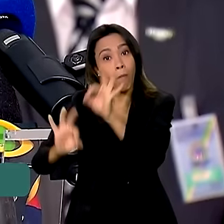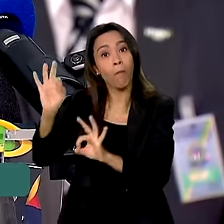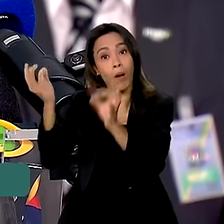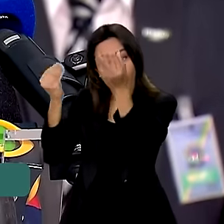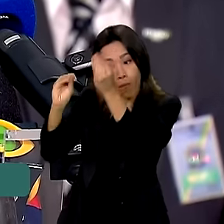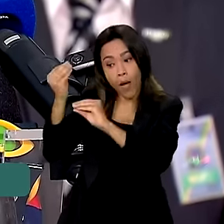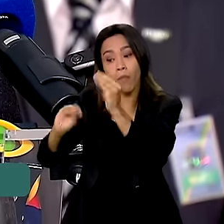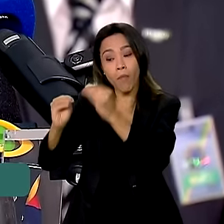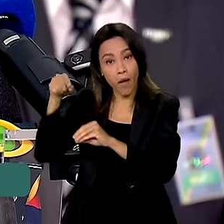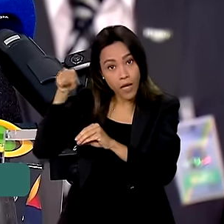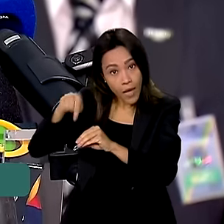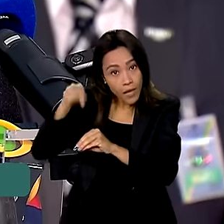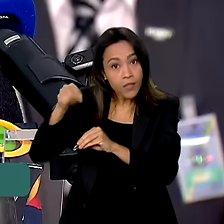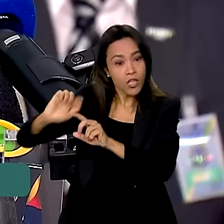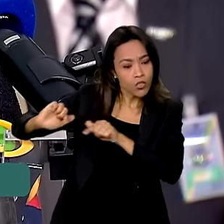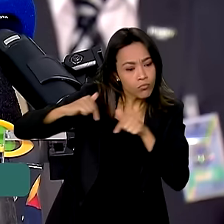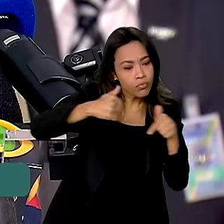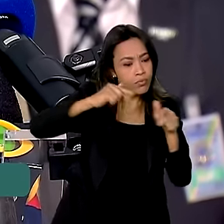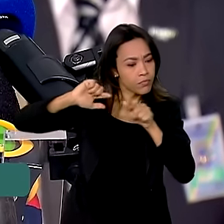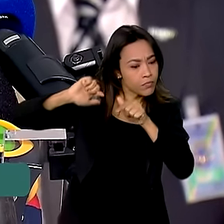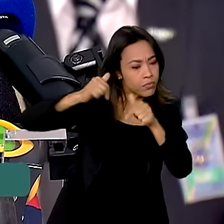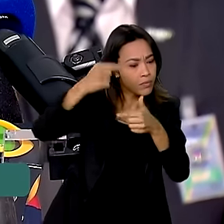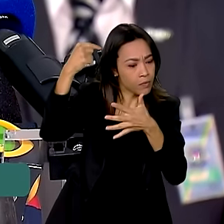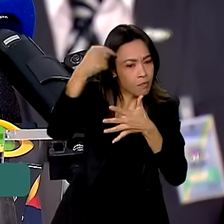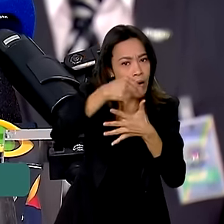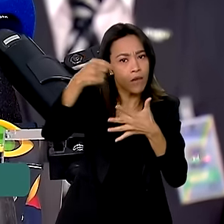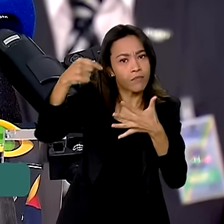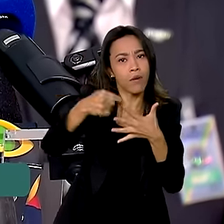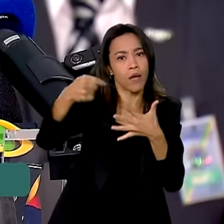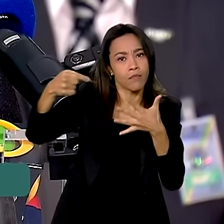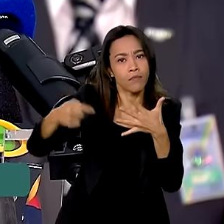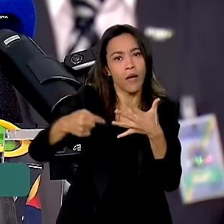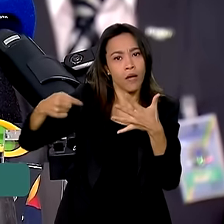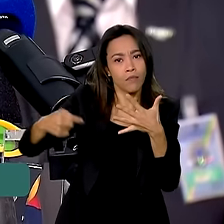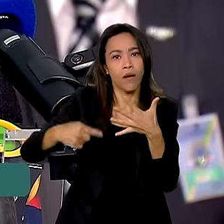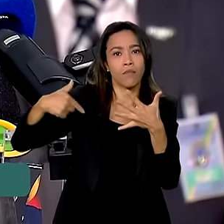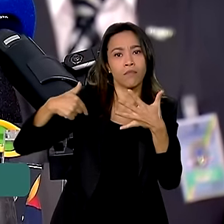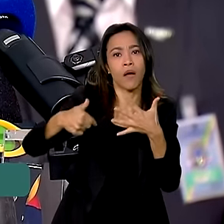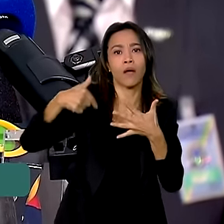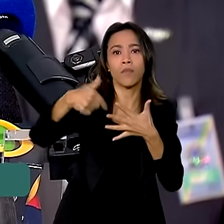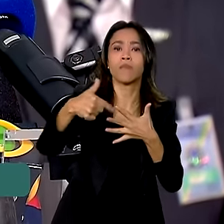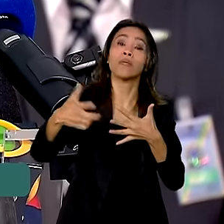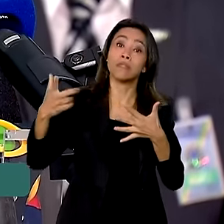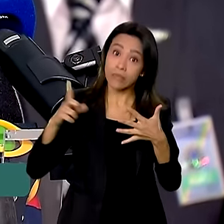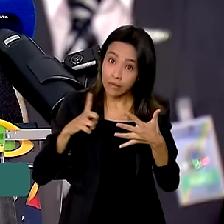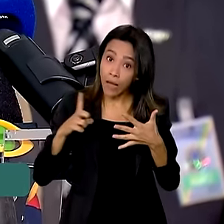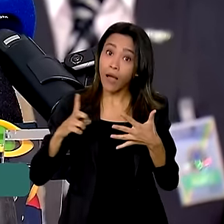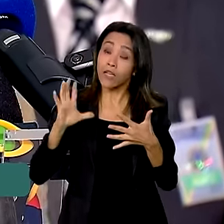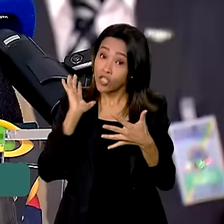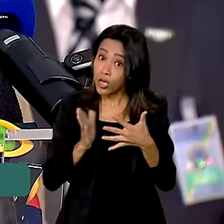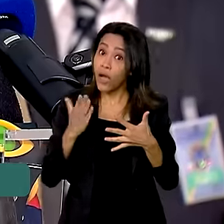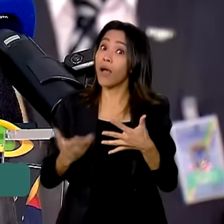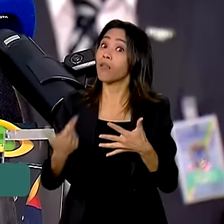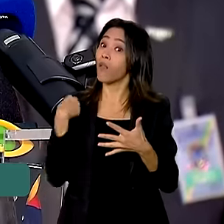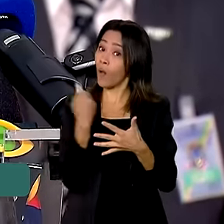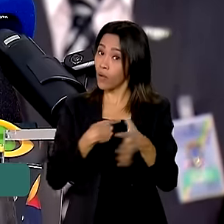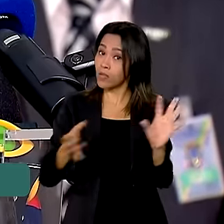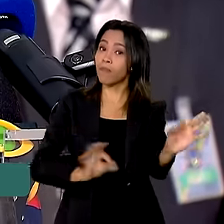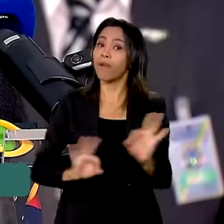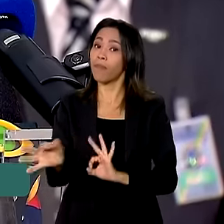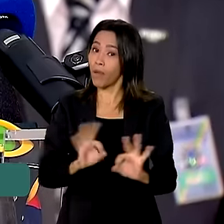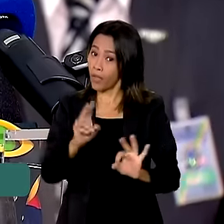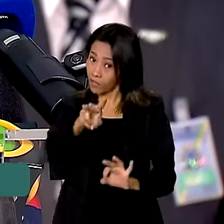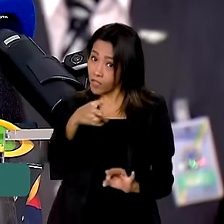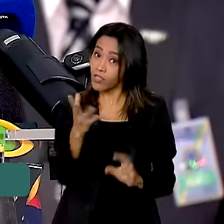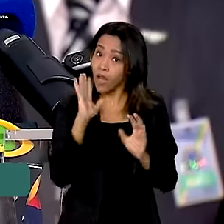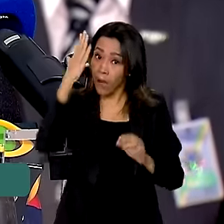executado, cumprindo etapas, cada uma delas, mas que estávamos preparados, como vocês